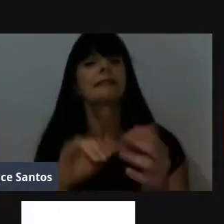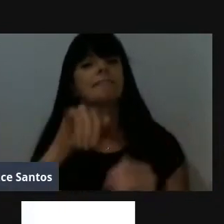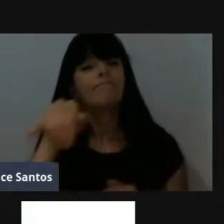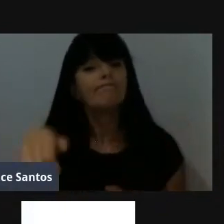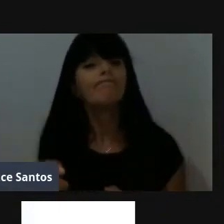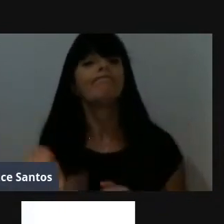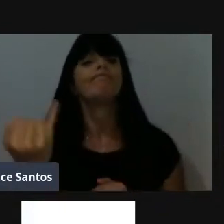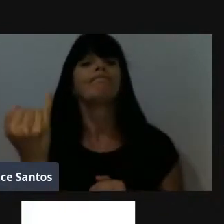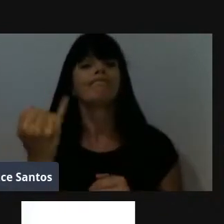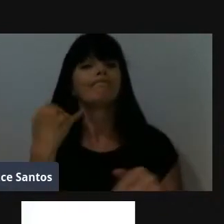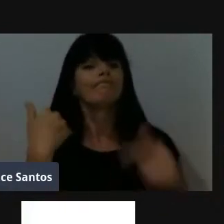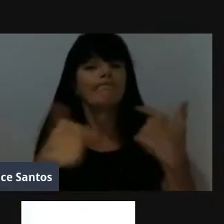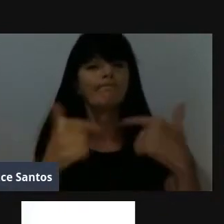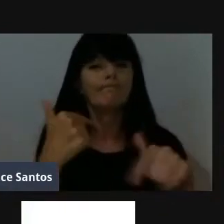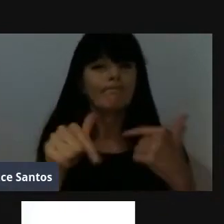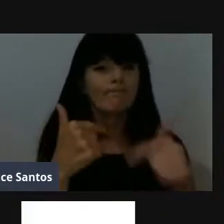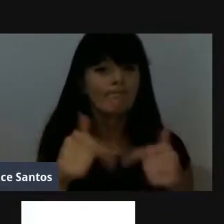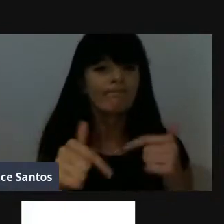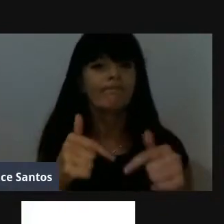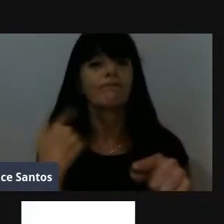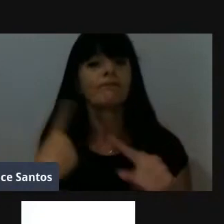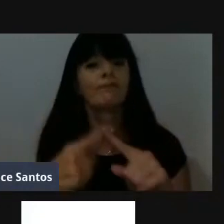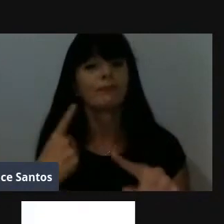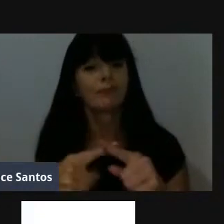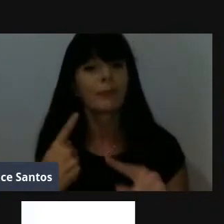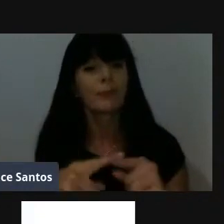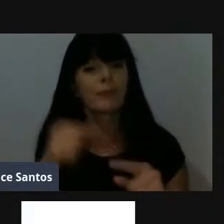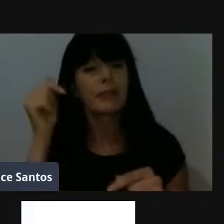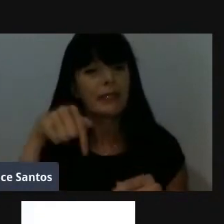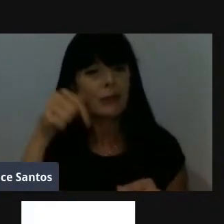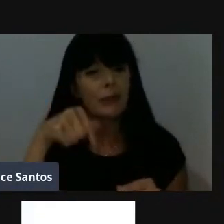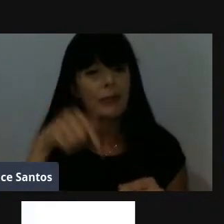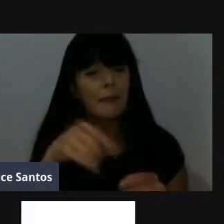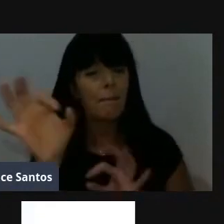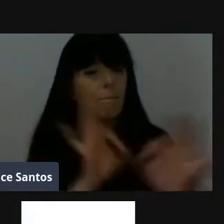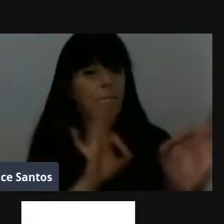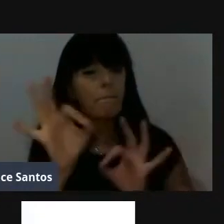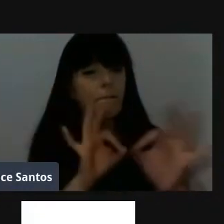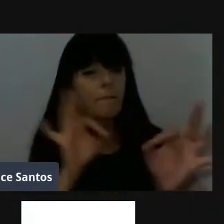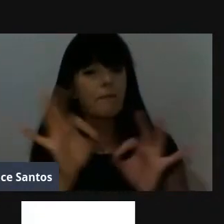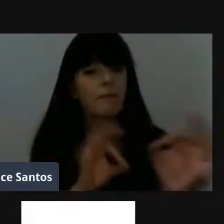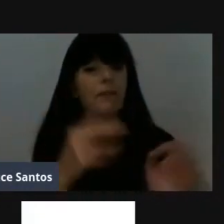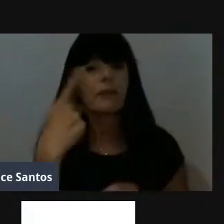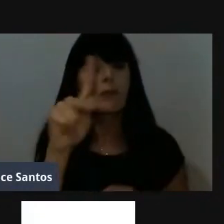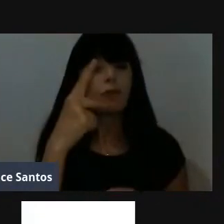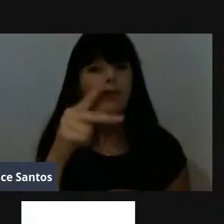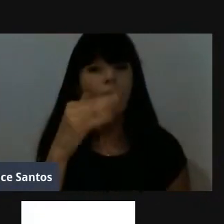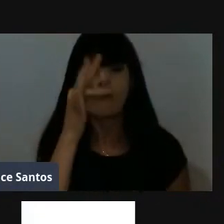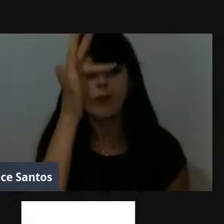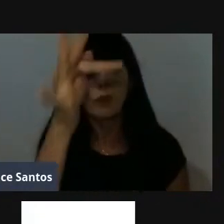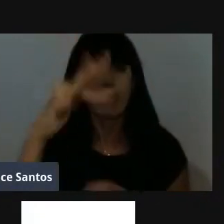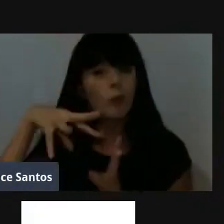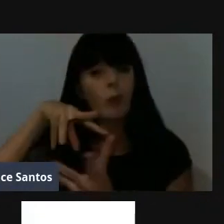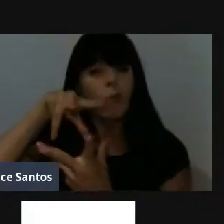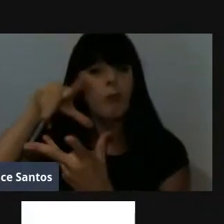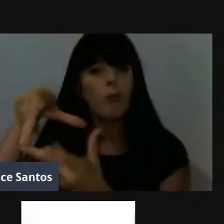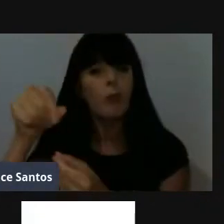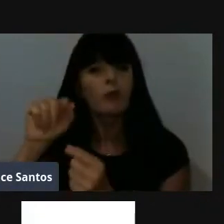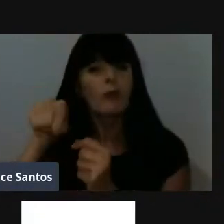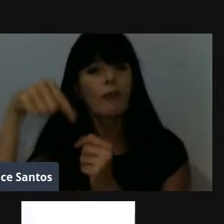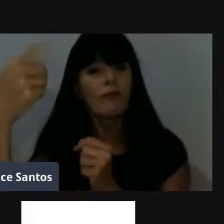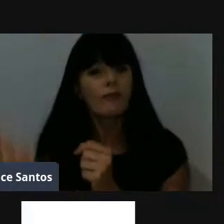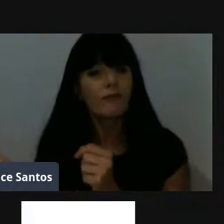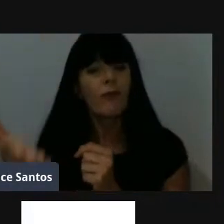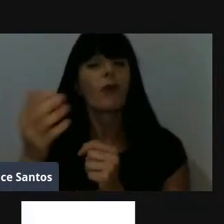a oportunidade do trabalho, porque isso daqui é uma preparação para o mundo lá fora. e na maior